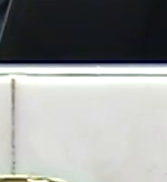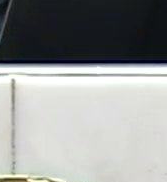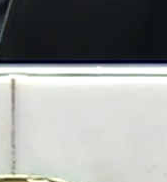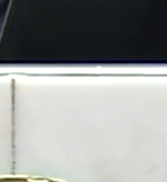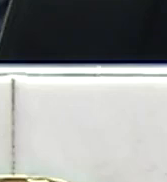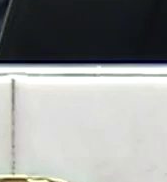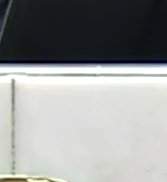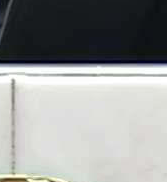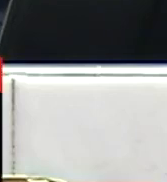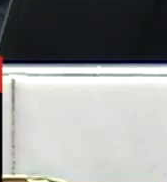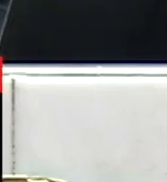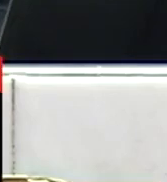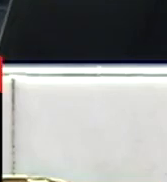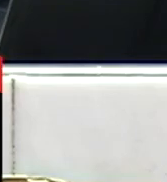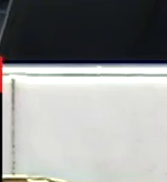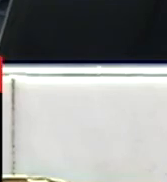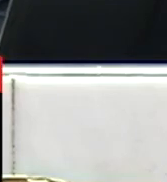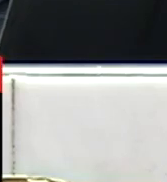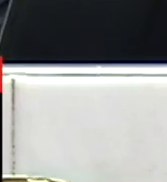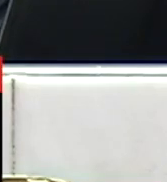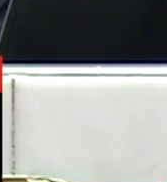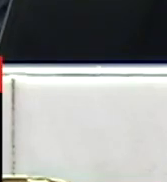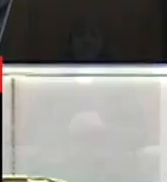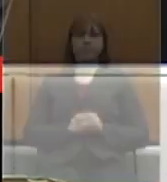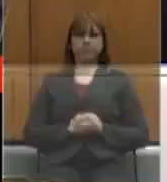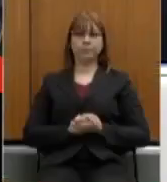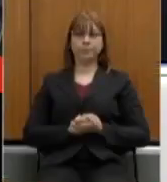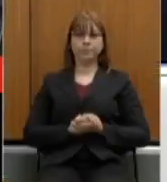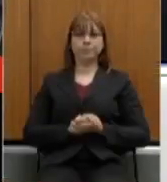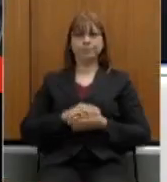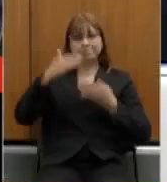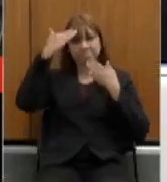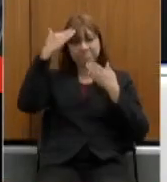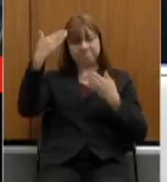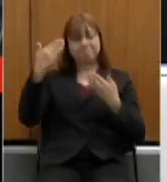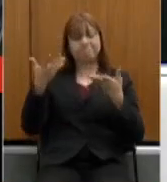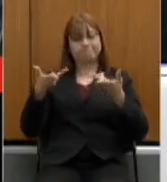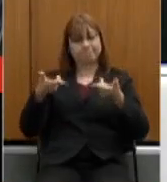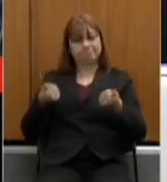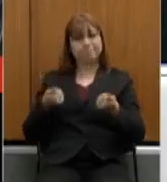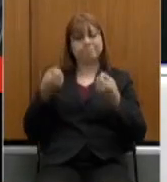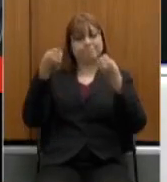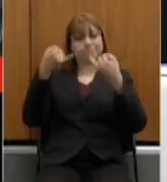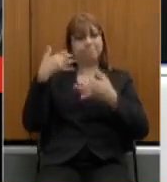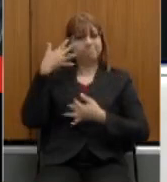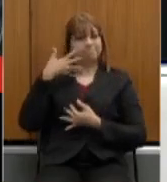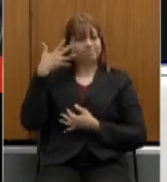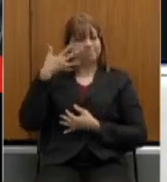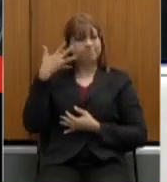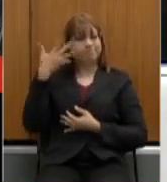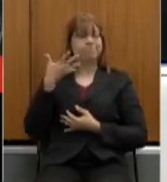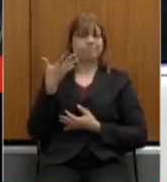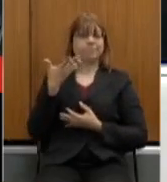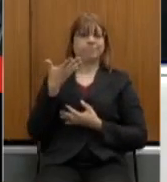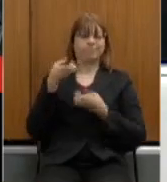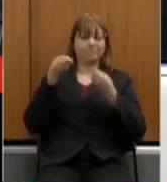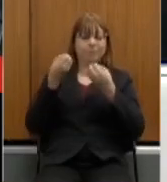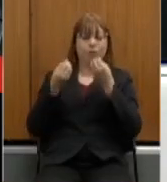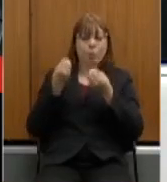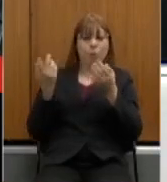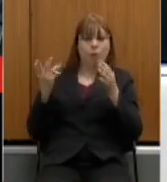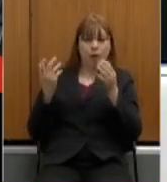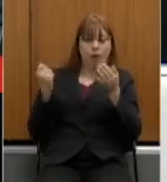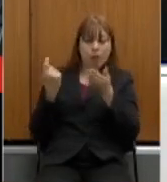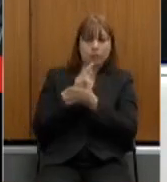participar mas pelo pela brilhante exposição mostrando também questões práticas da reforma no Estado da Bahia